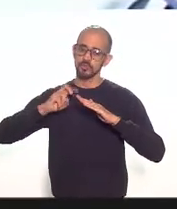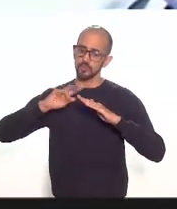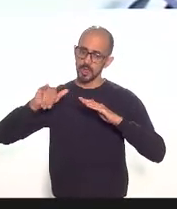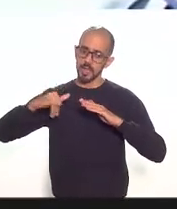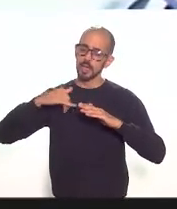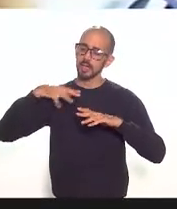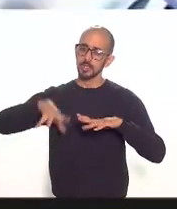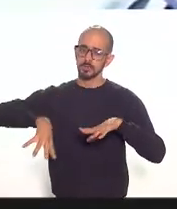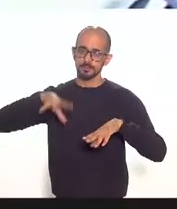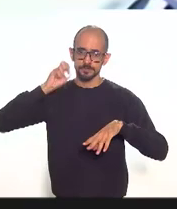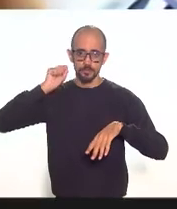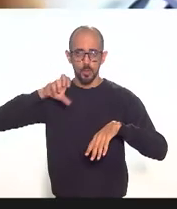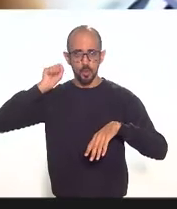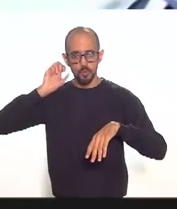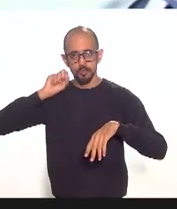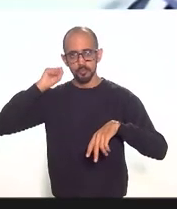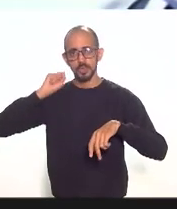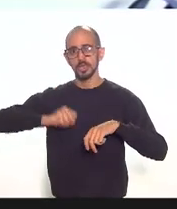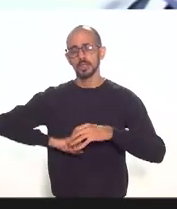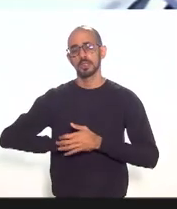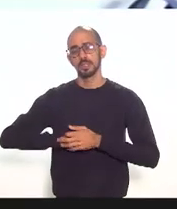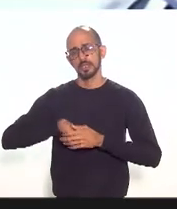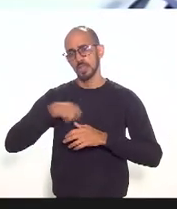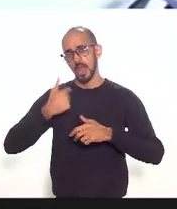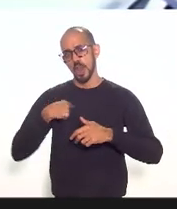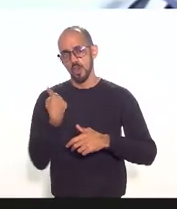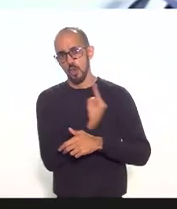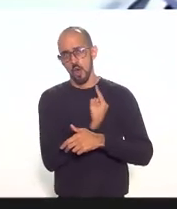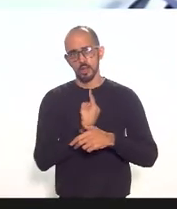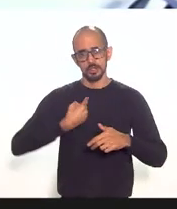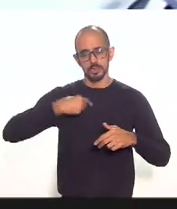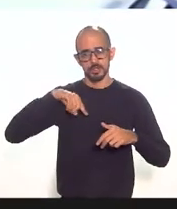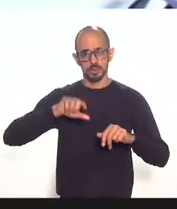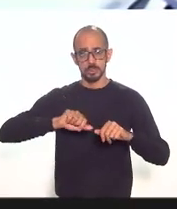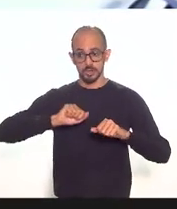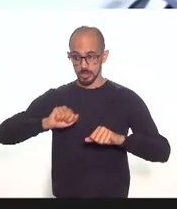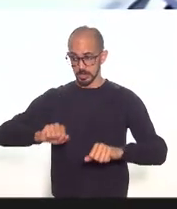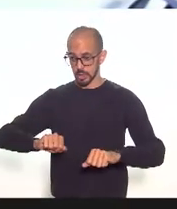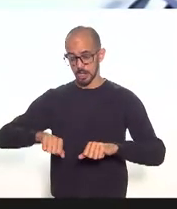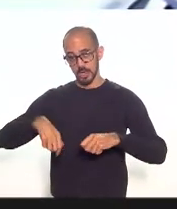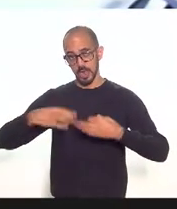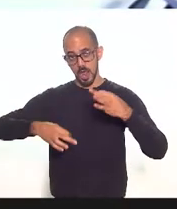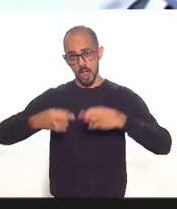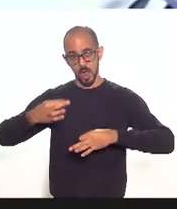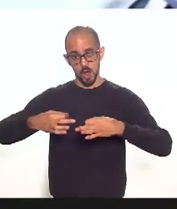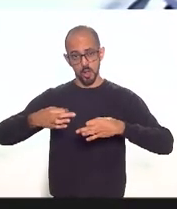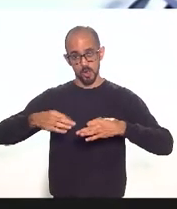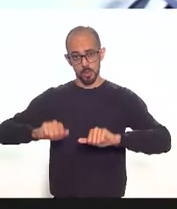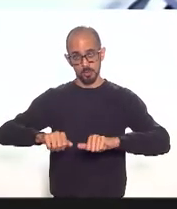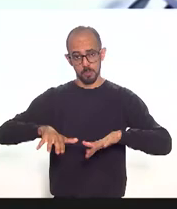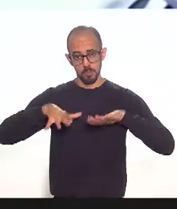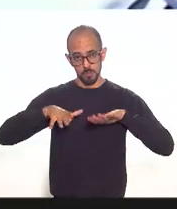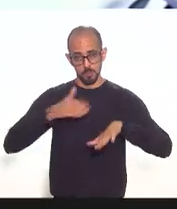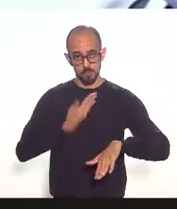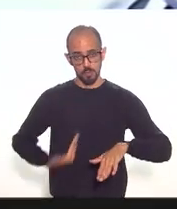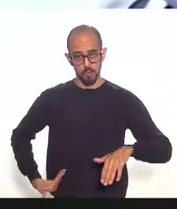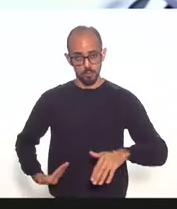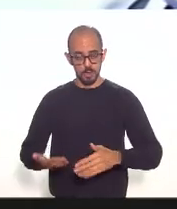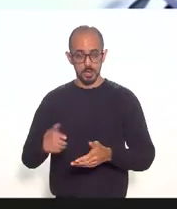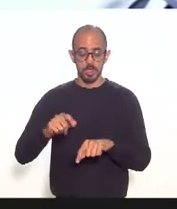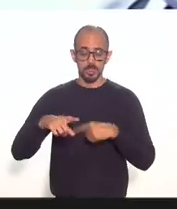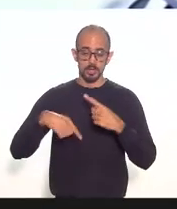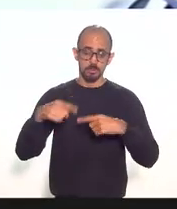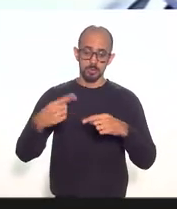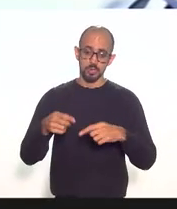dessa nossa audiência pública analisam as emendas e depois submetem ao